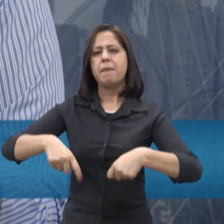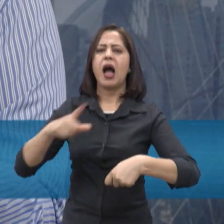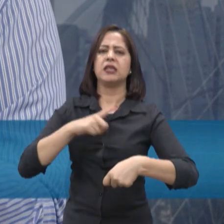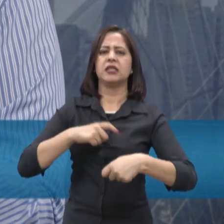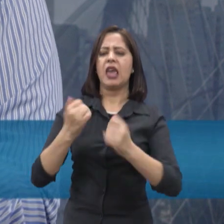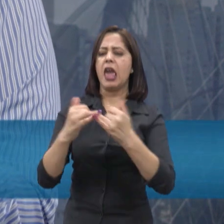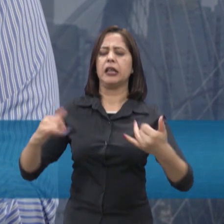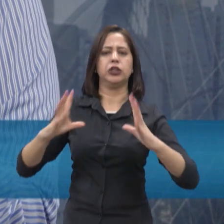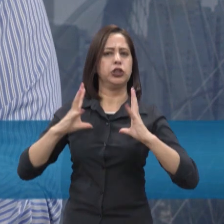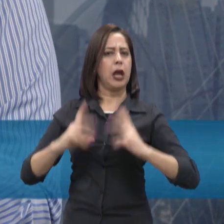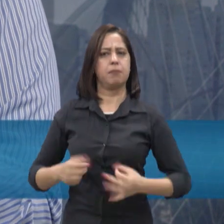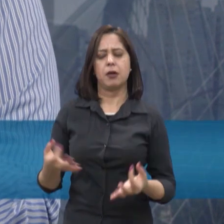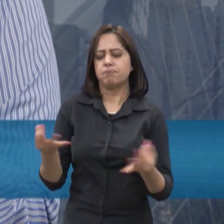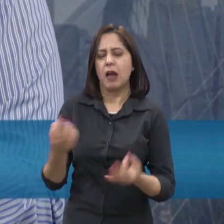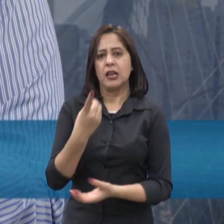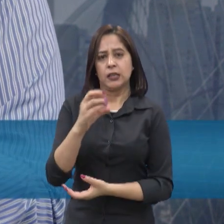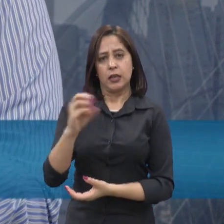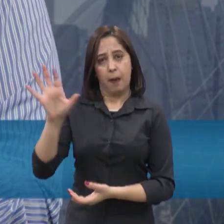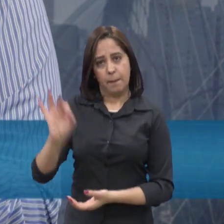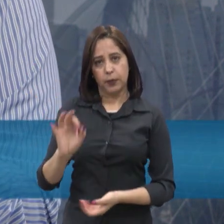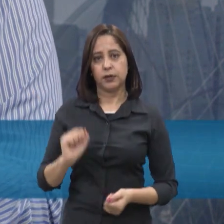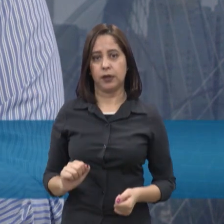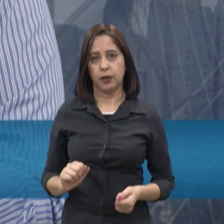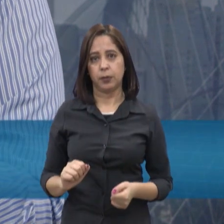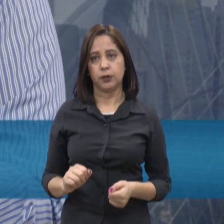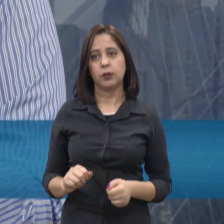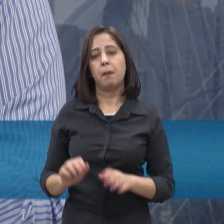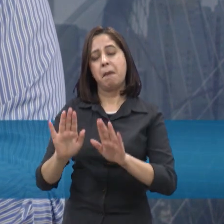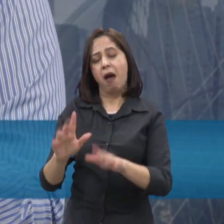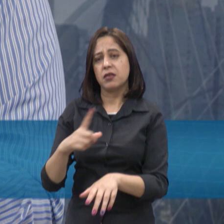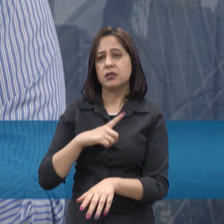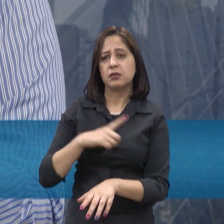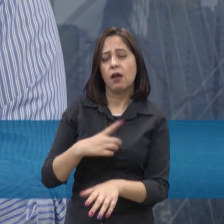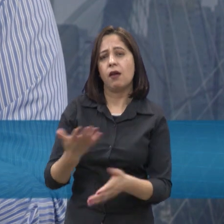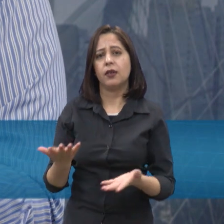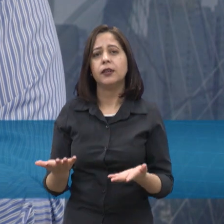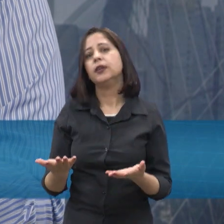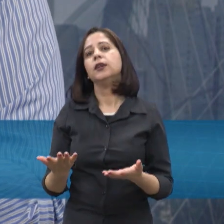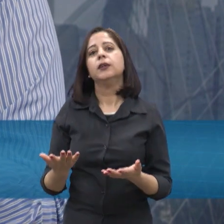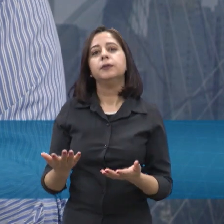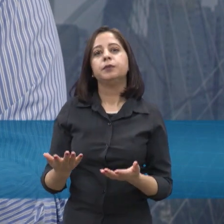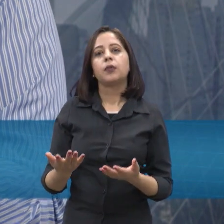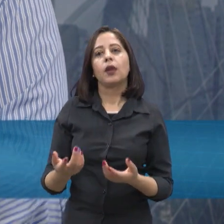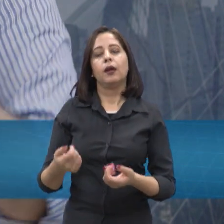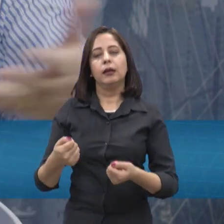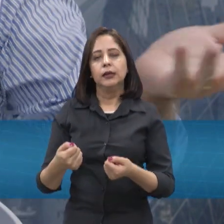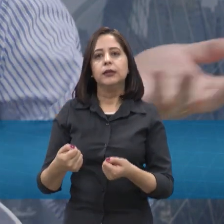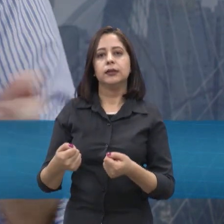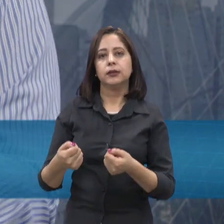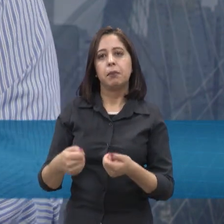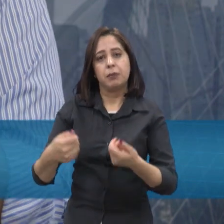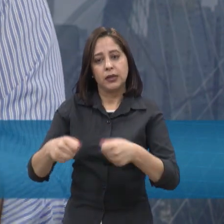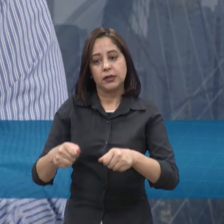entram essas outras questões de disponibilidade do recurso, espaço